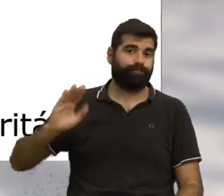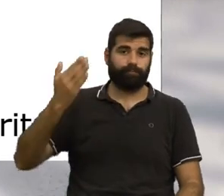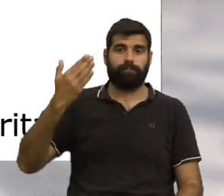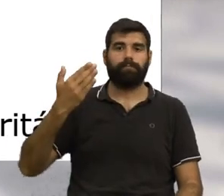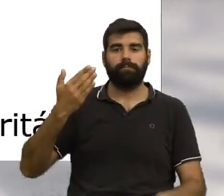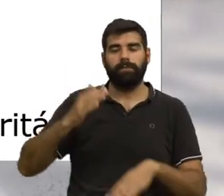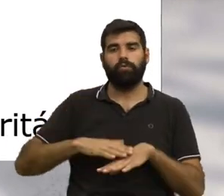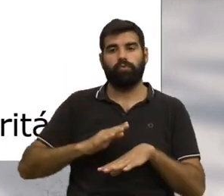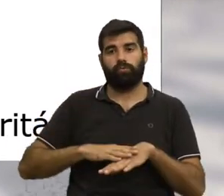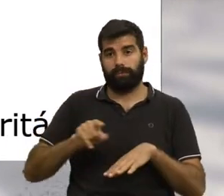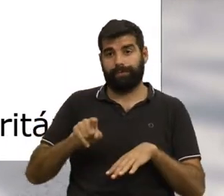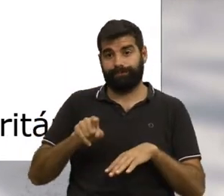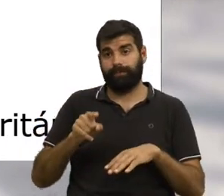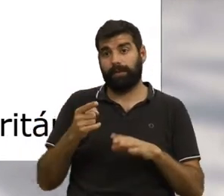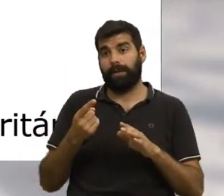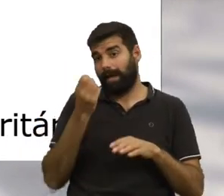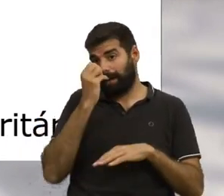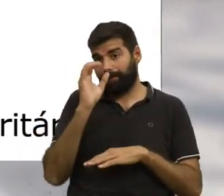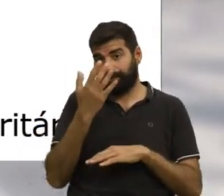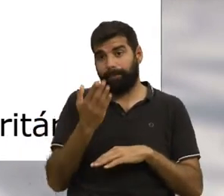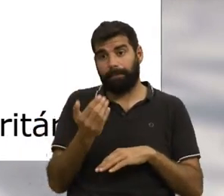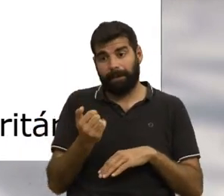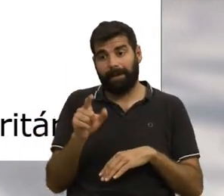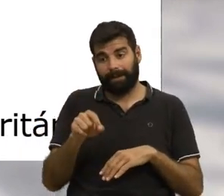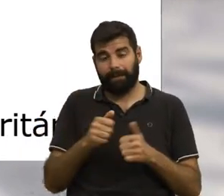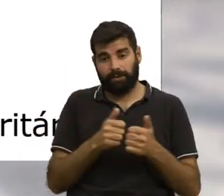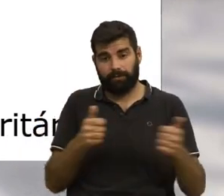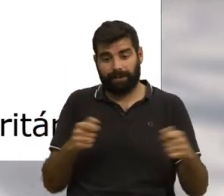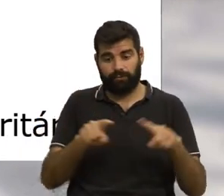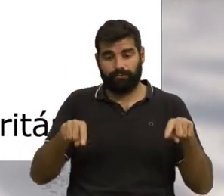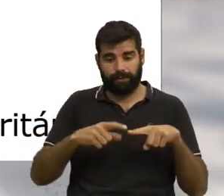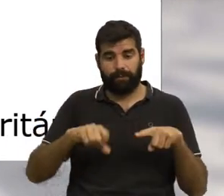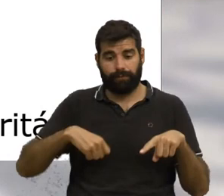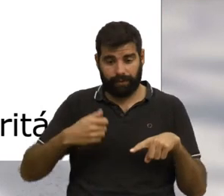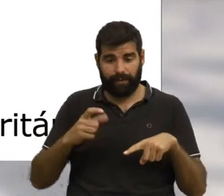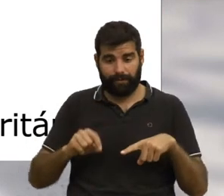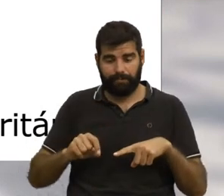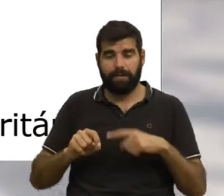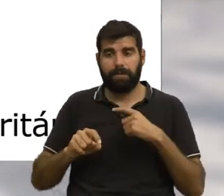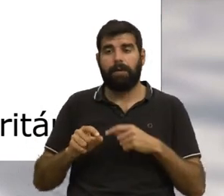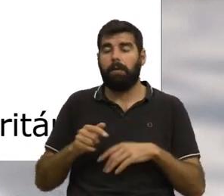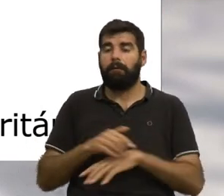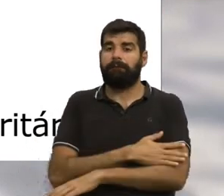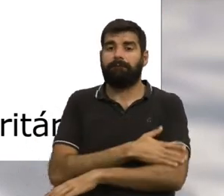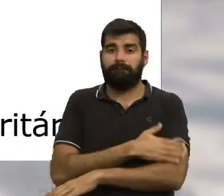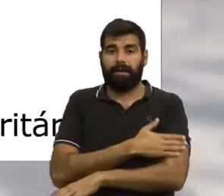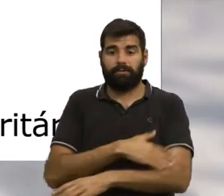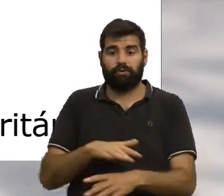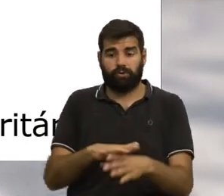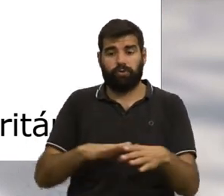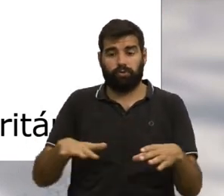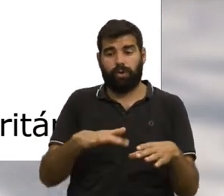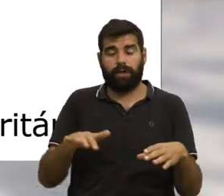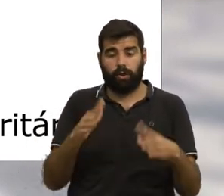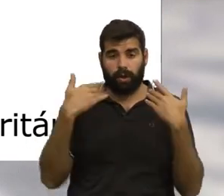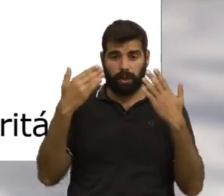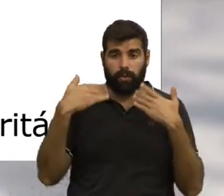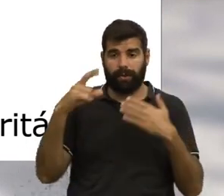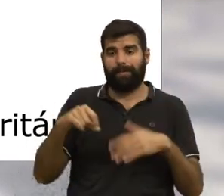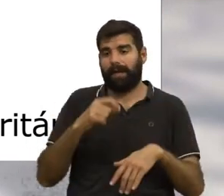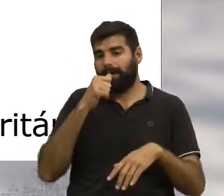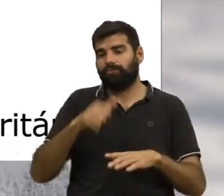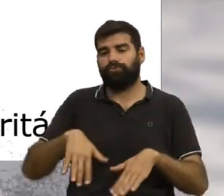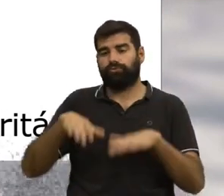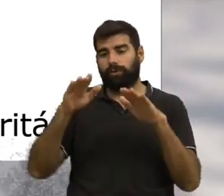porque, além de terem falta de árvores e serem distantes de espaços verdes, são também bastante vulneráveis, tanto às ondas de calor como às